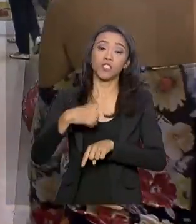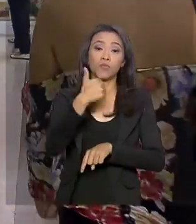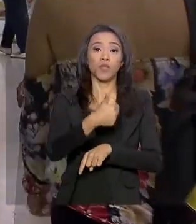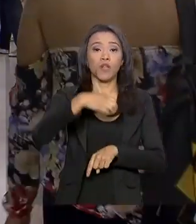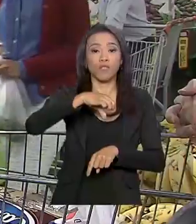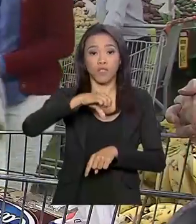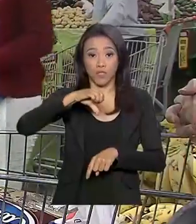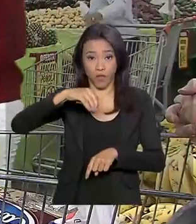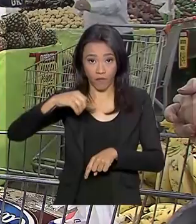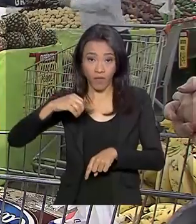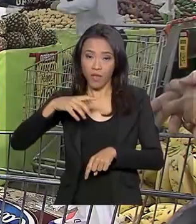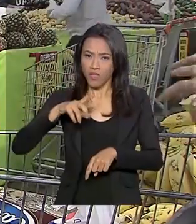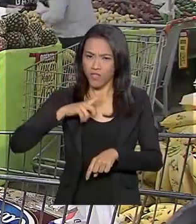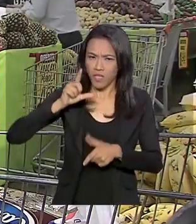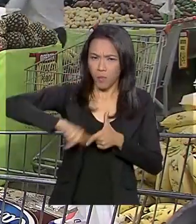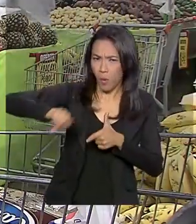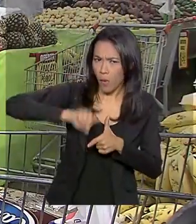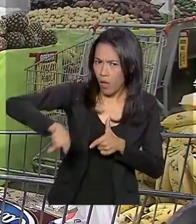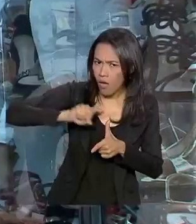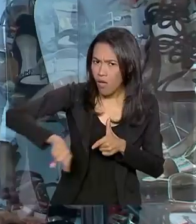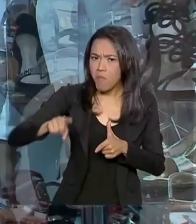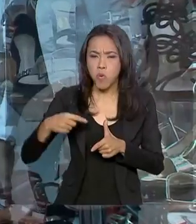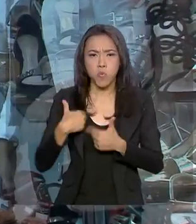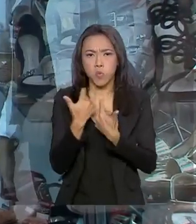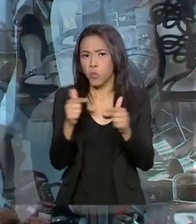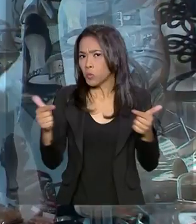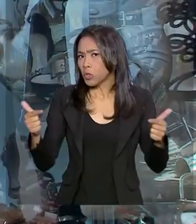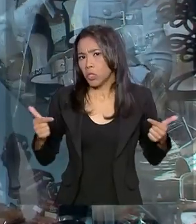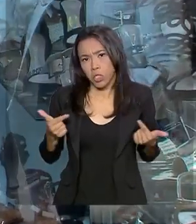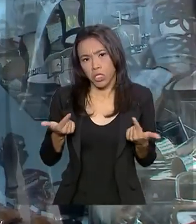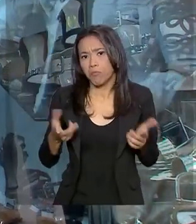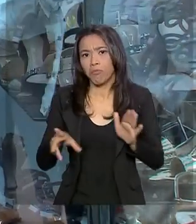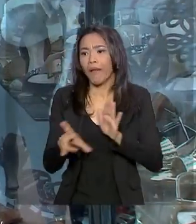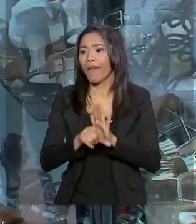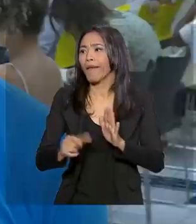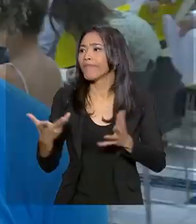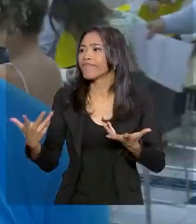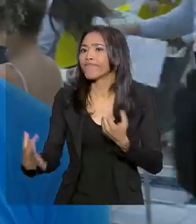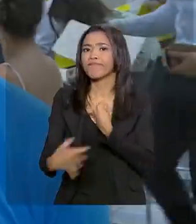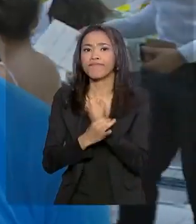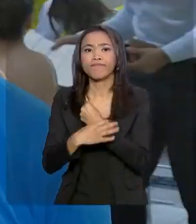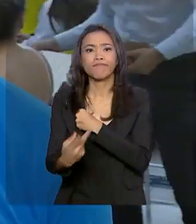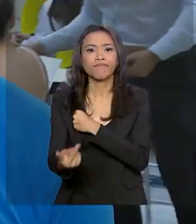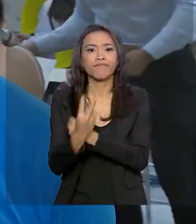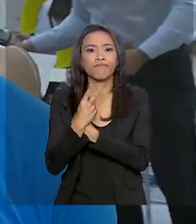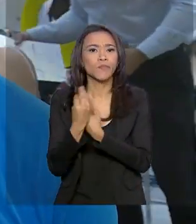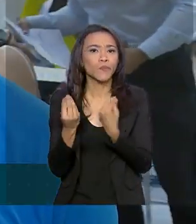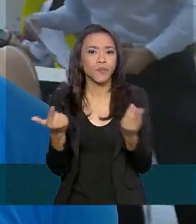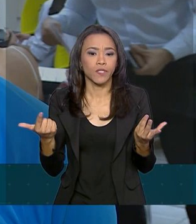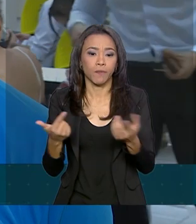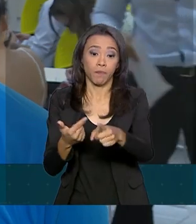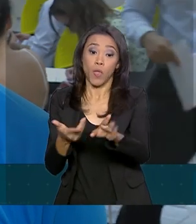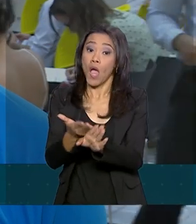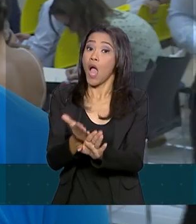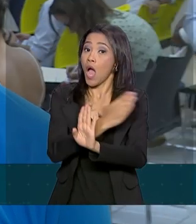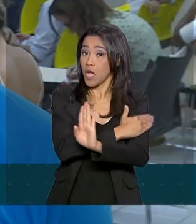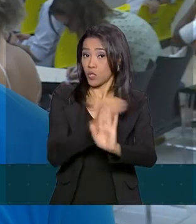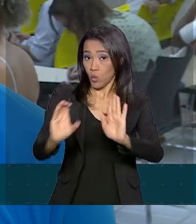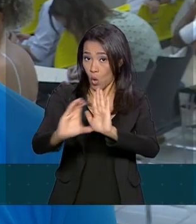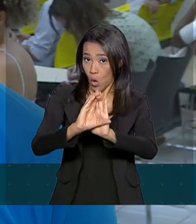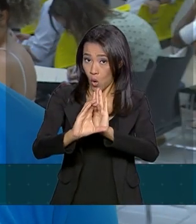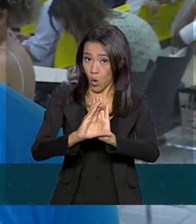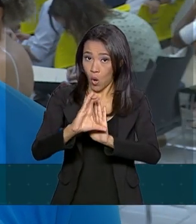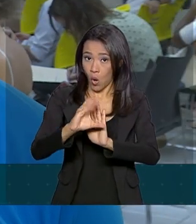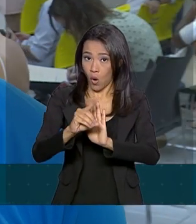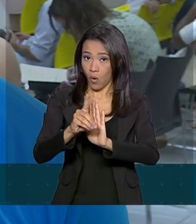algum problema nas relações de consumo não tinha um marco legal para recorrer. Antes do código, o que acontecia? Por exemplo, eu tive um